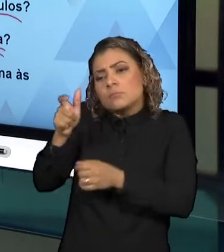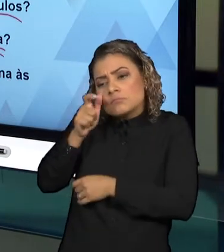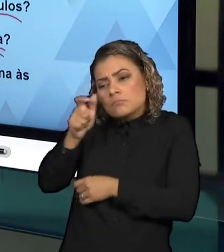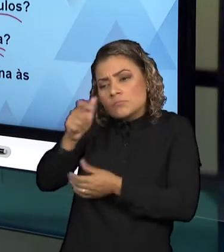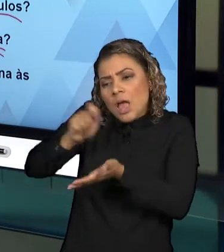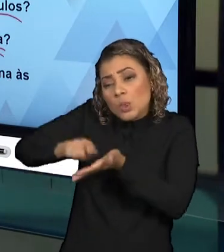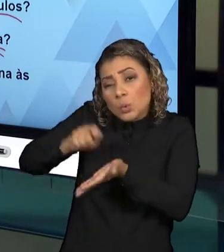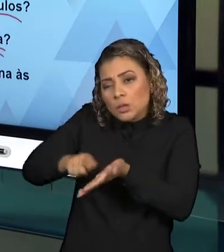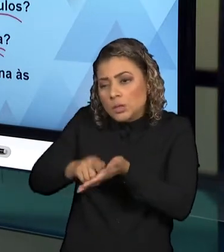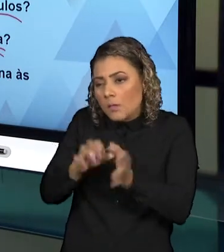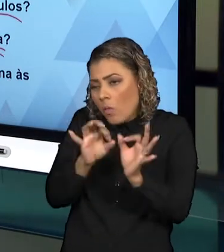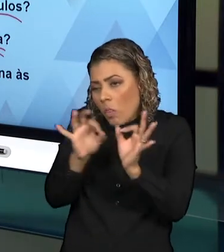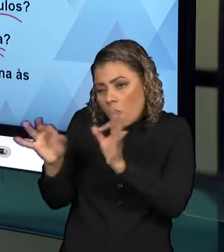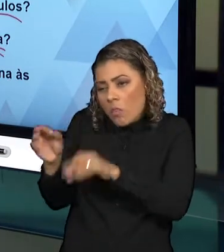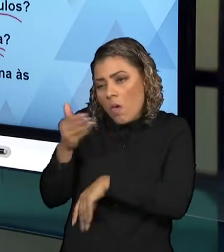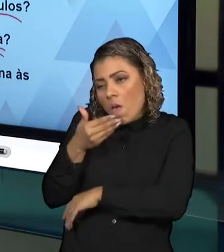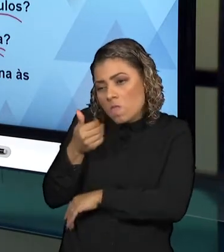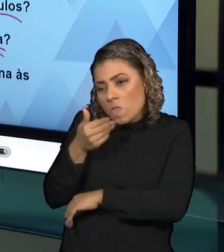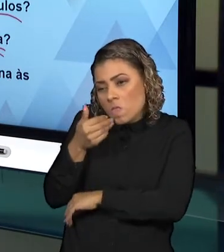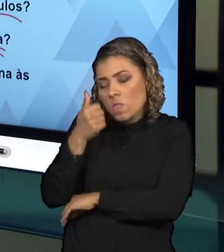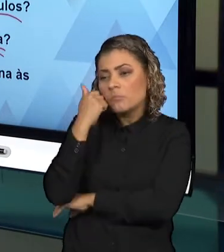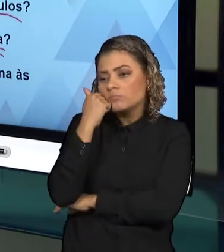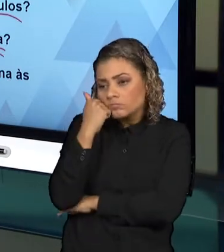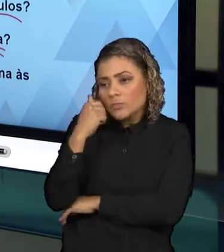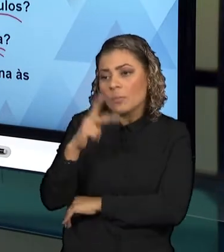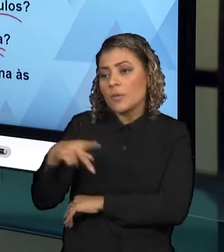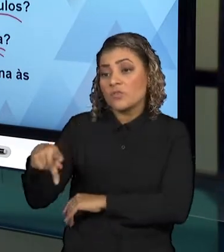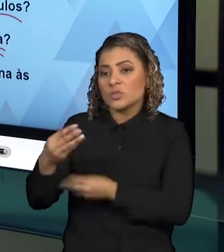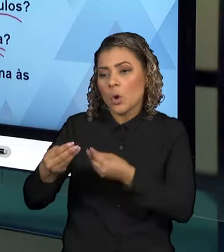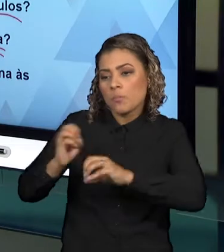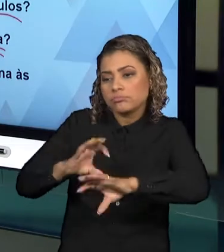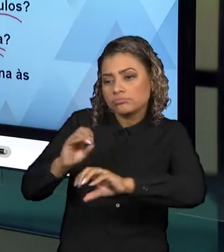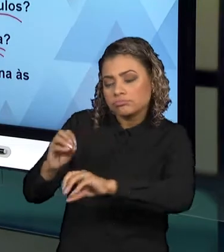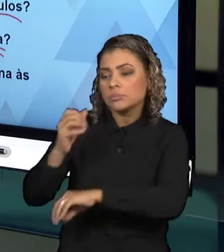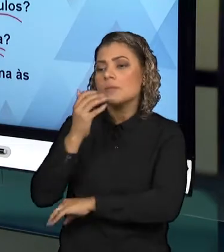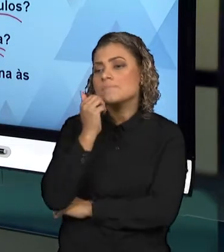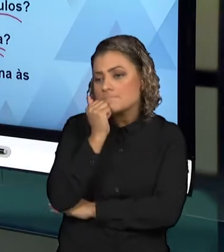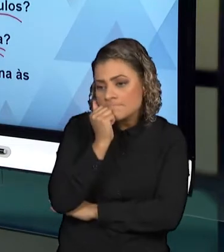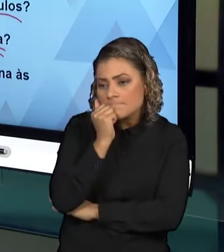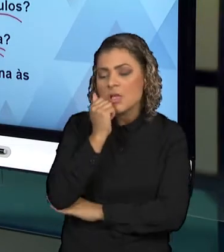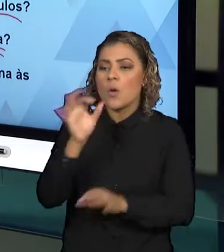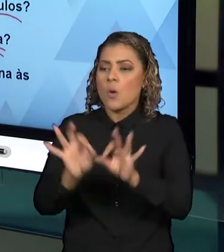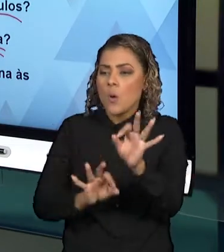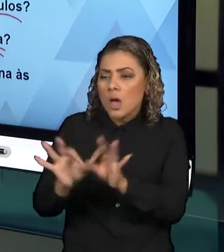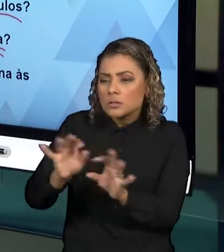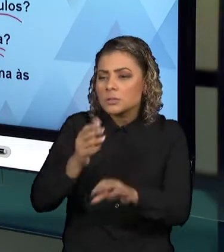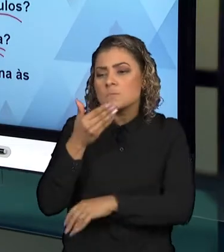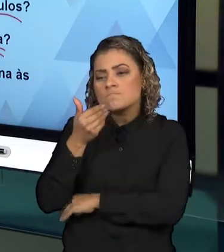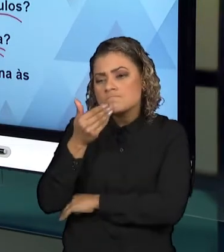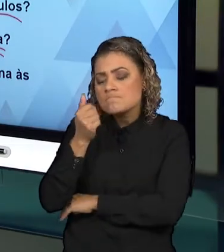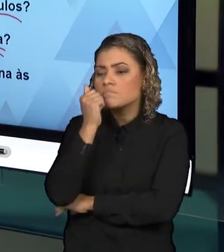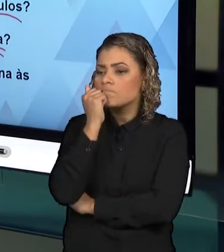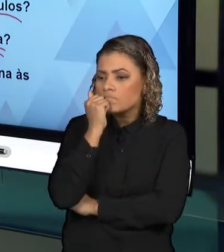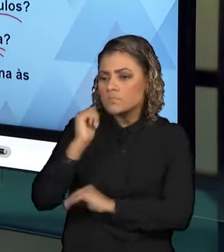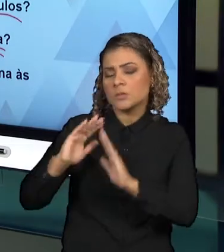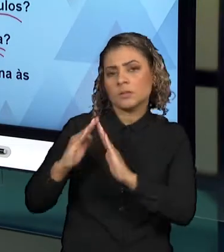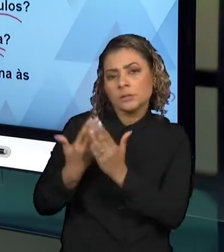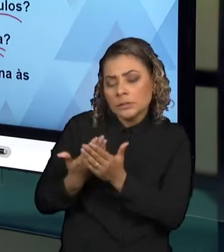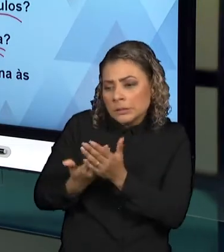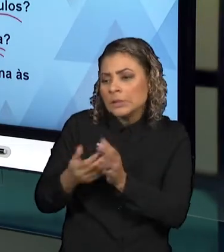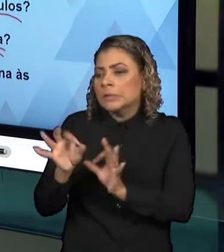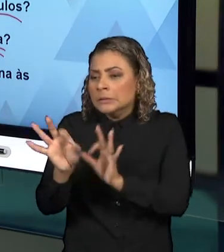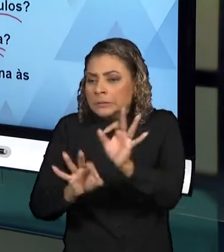registrando, observando a forma como o professor conduz a aula, como ele organizou aquela sala de aula,